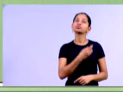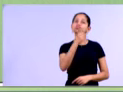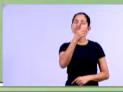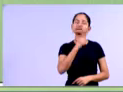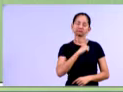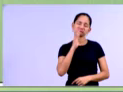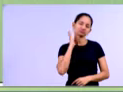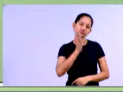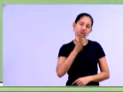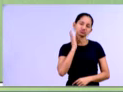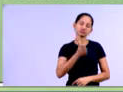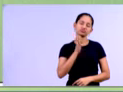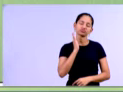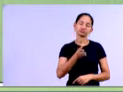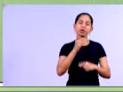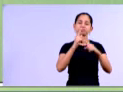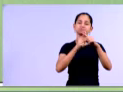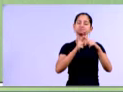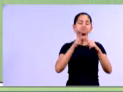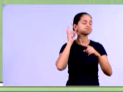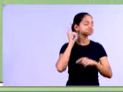Aqui sempre é uma multiplicação, tá, gente?